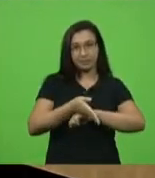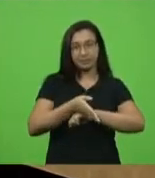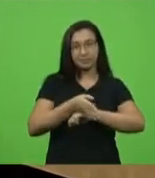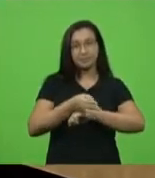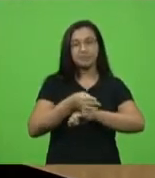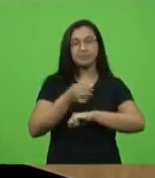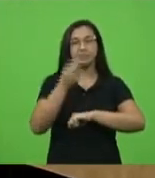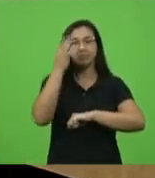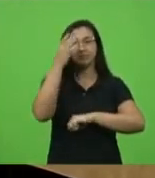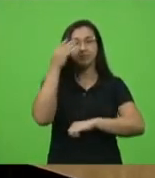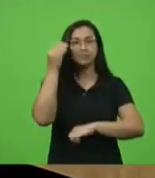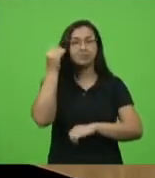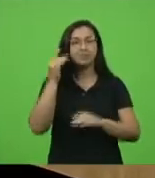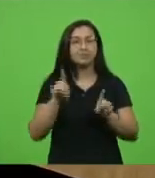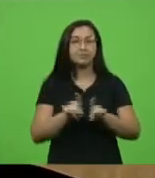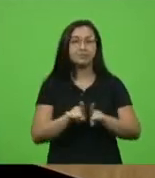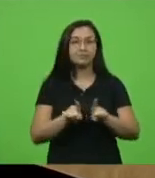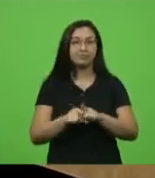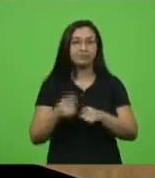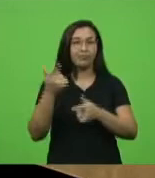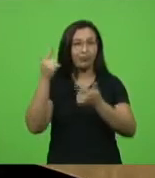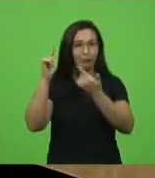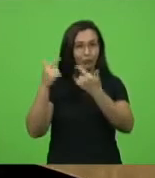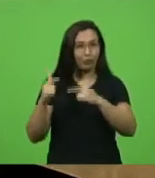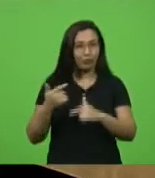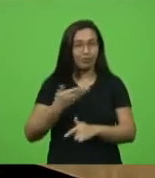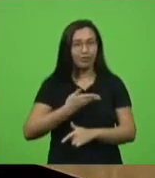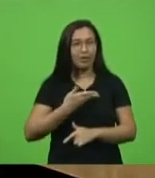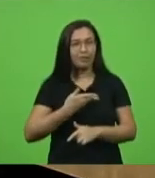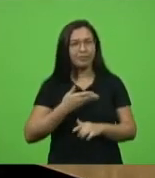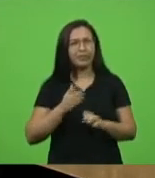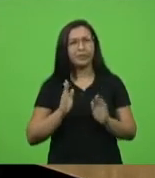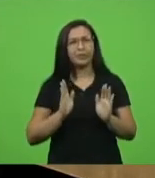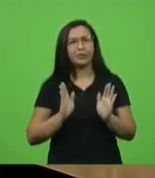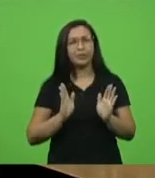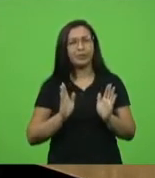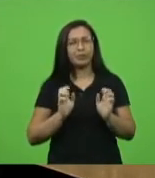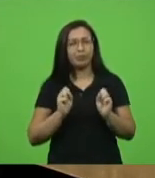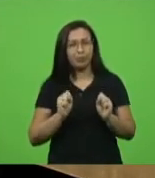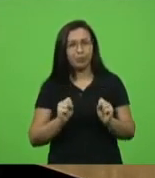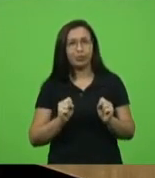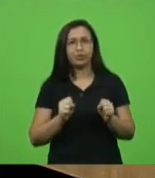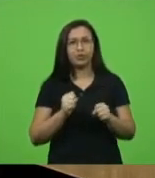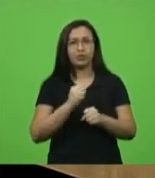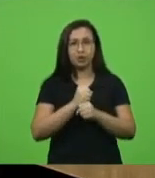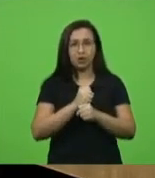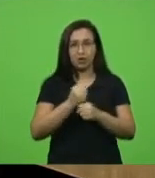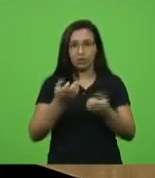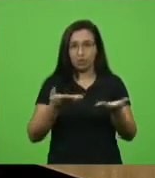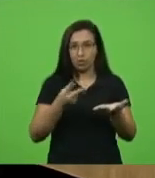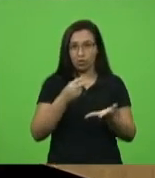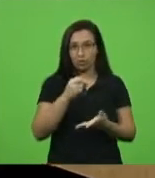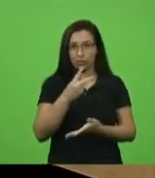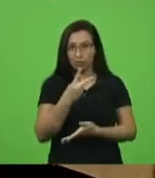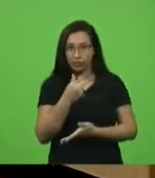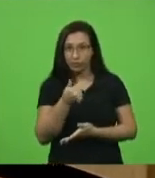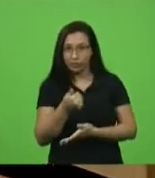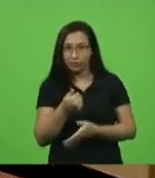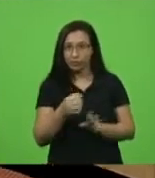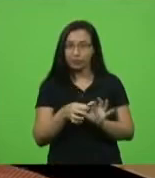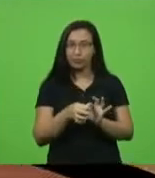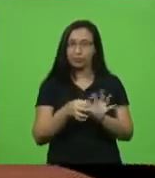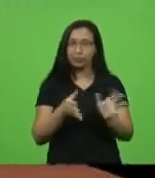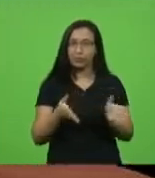colegas, para que a gente também consiga dar um passo importante este ano, que é a regulamentação efetiva do nosso